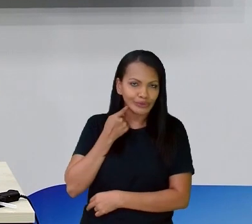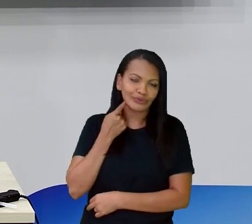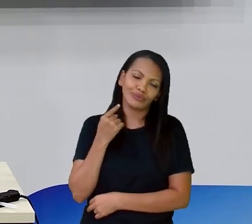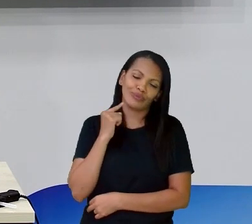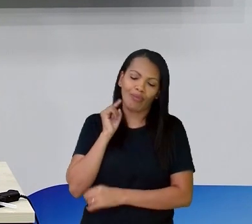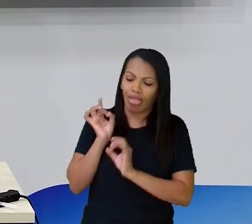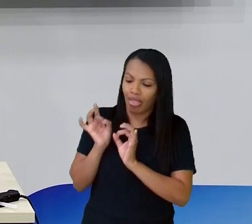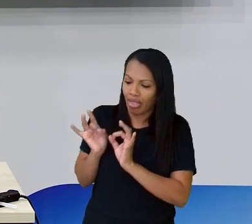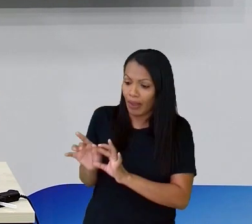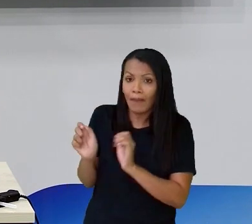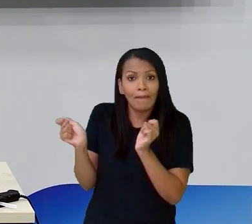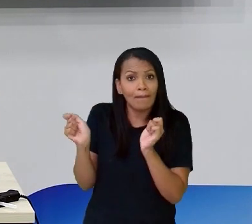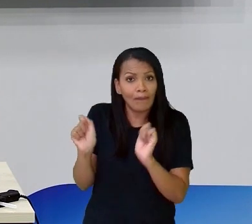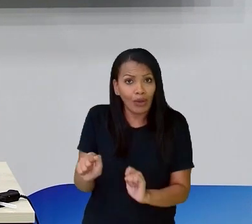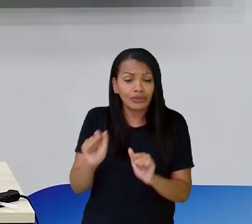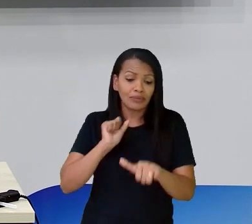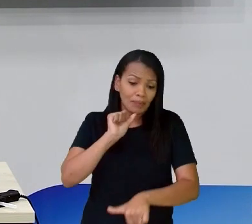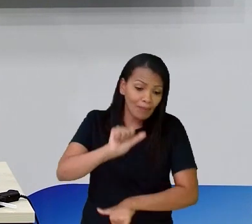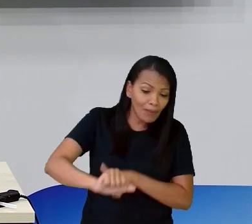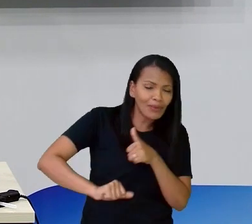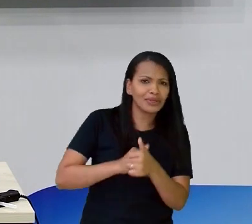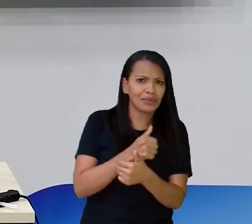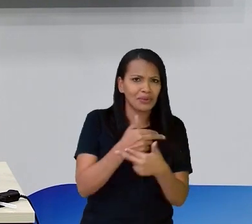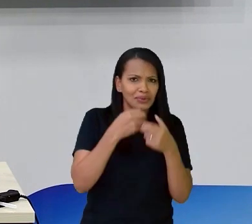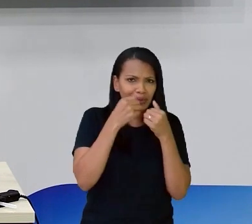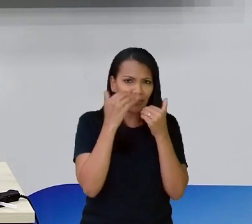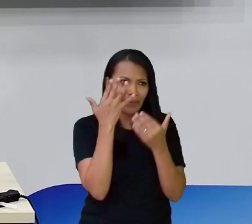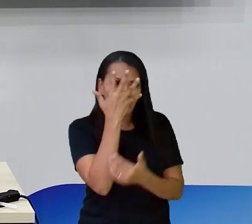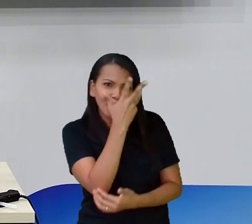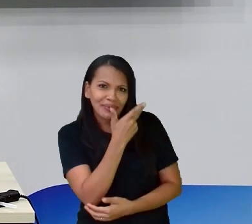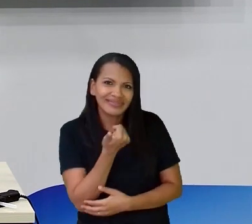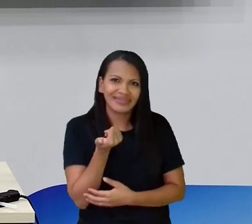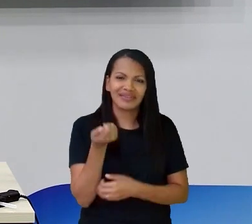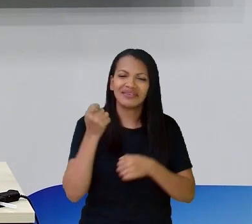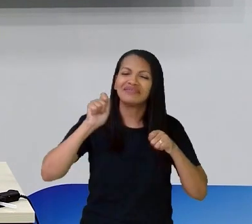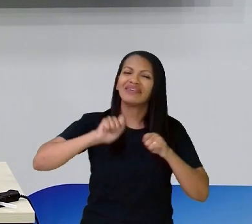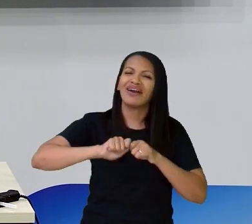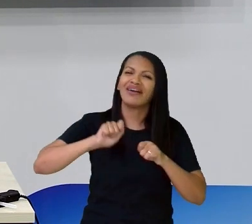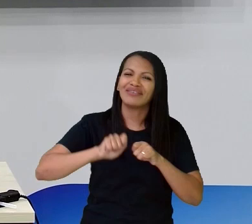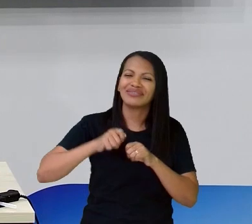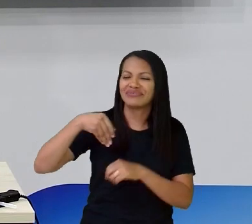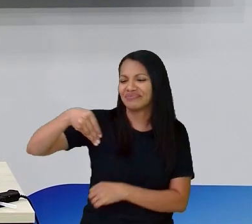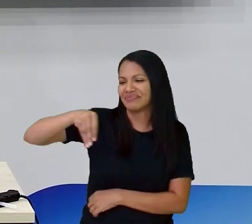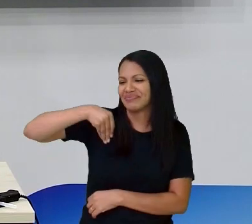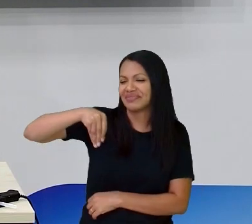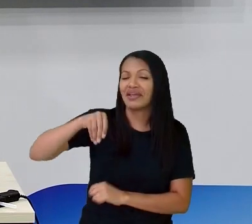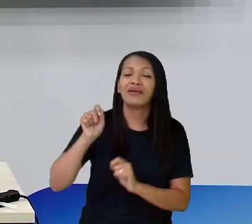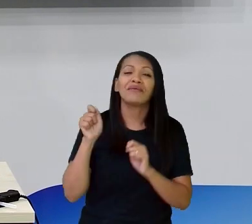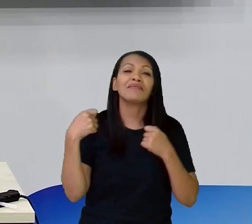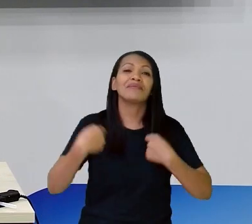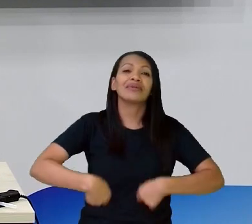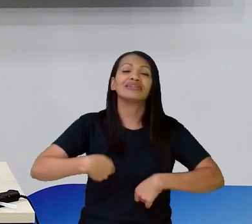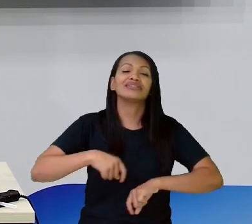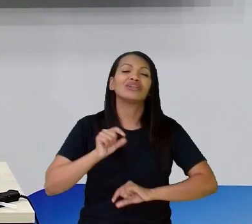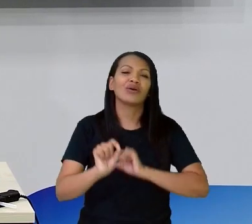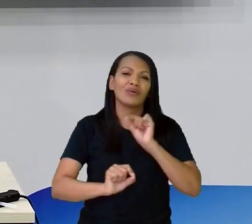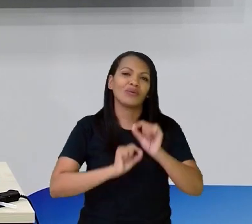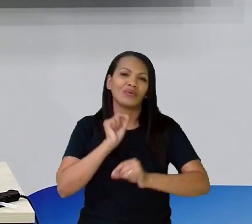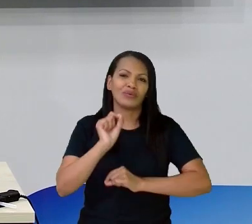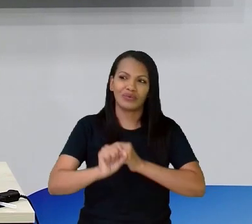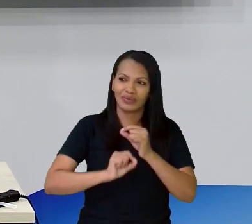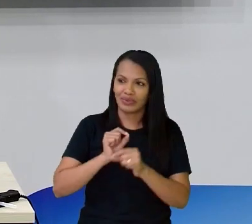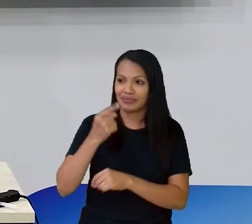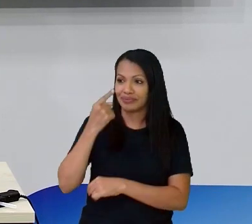fora A gente pode transformar ele Em algo belo Então gente Pra fazer Esse sino A gente vai precisar Pegar Esse